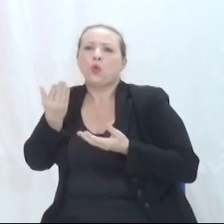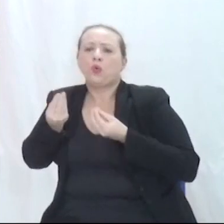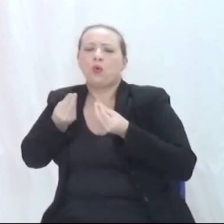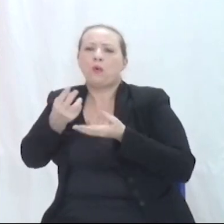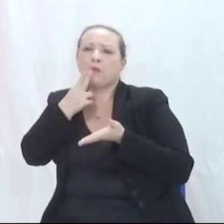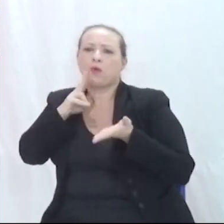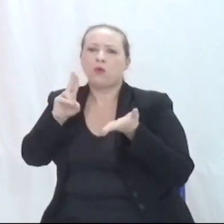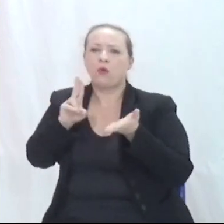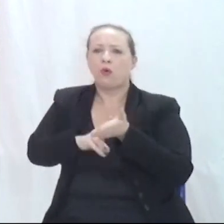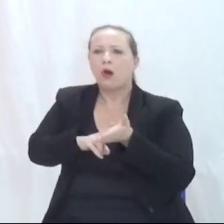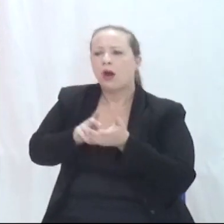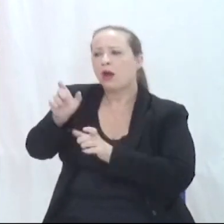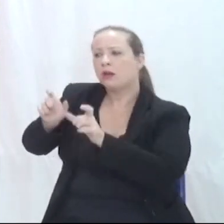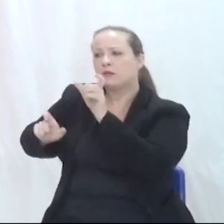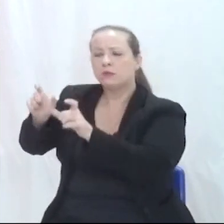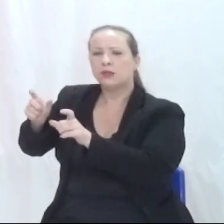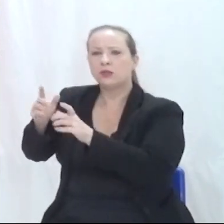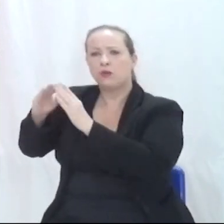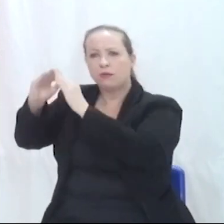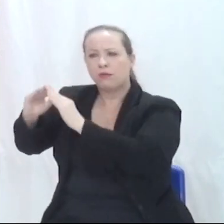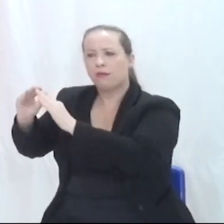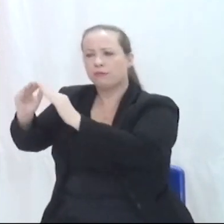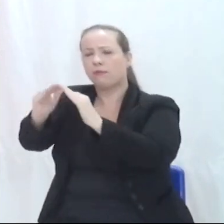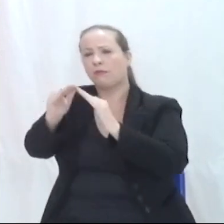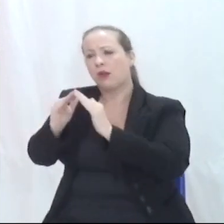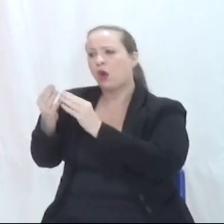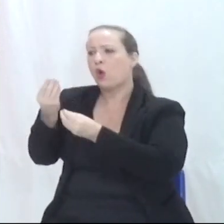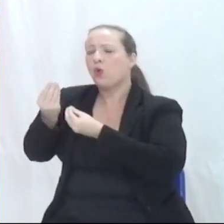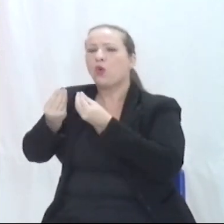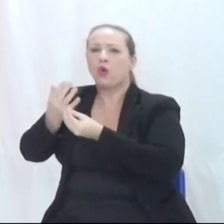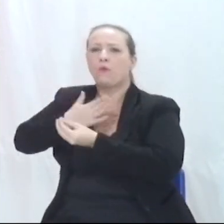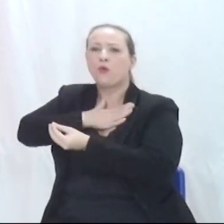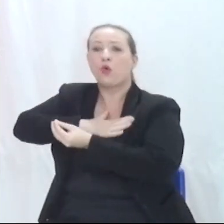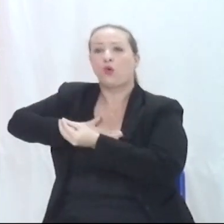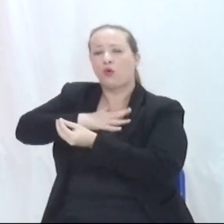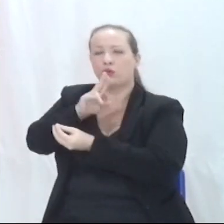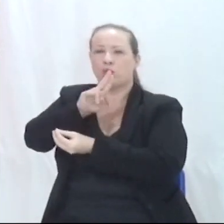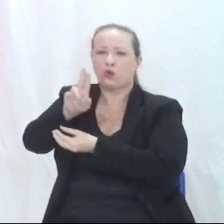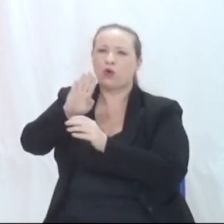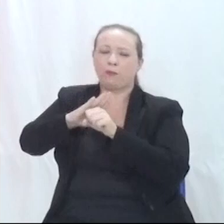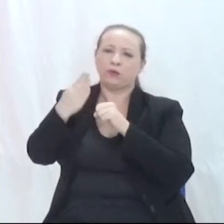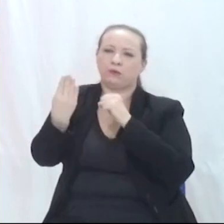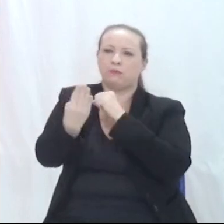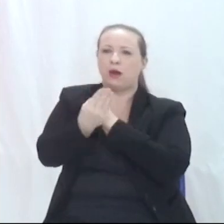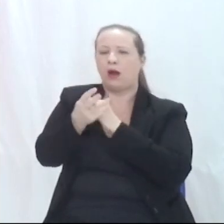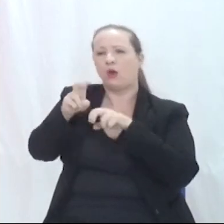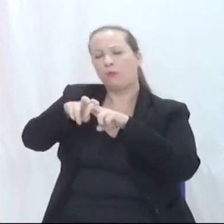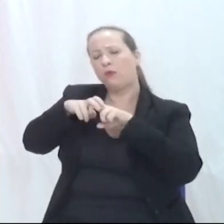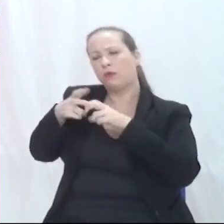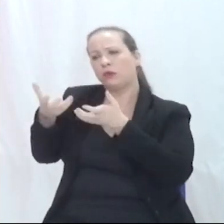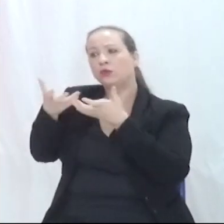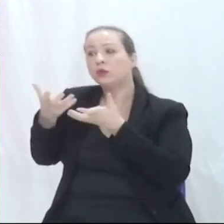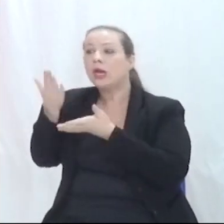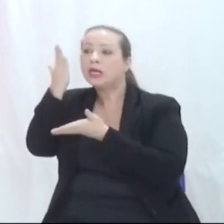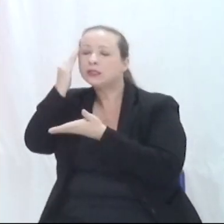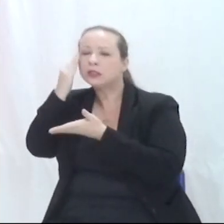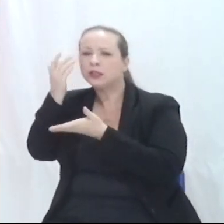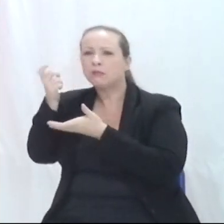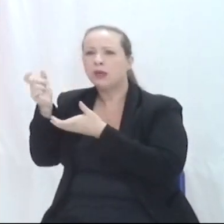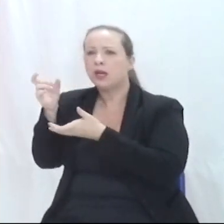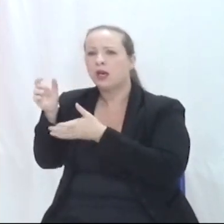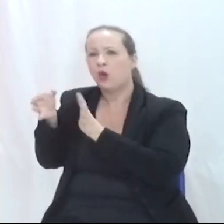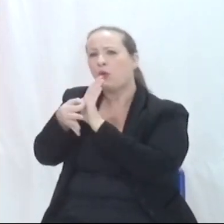gostam de que o bairro seja chamado, enfim. Estamos aqui para ouvir. E temos também a